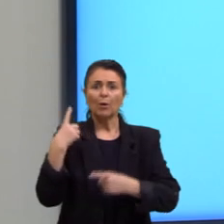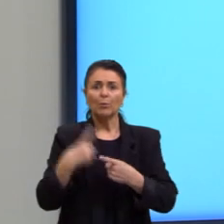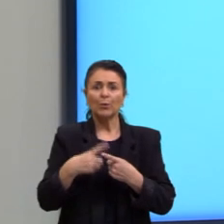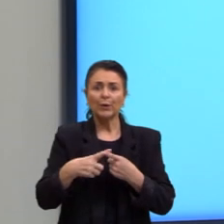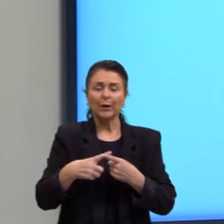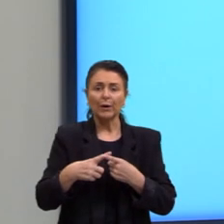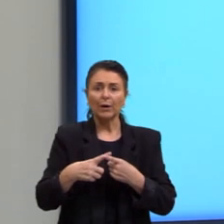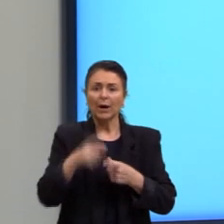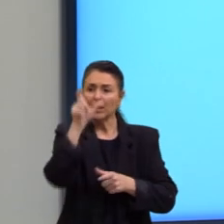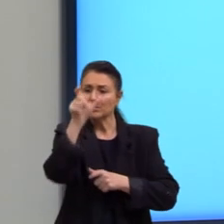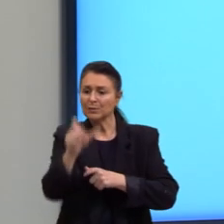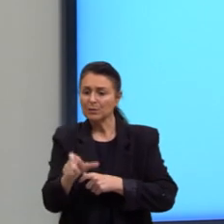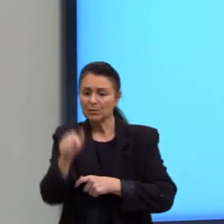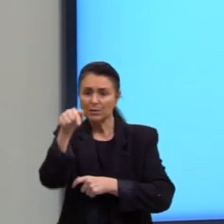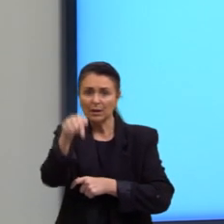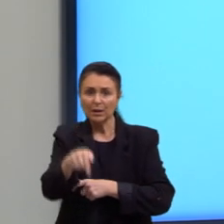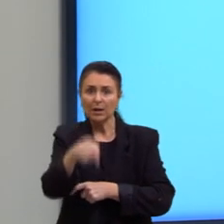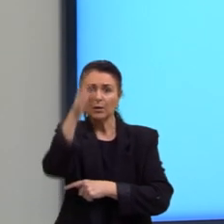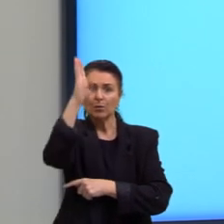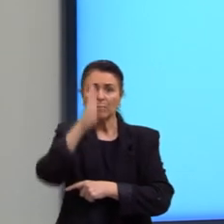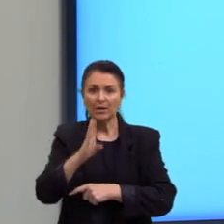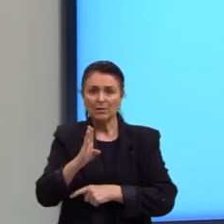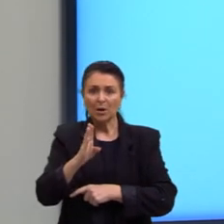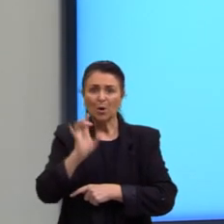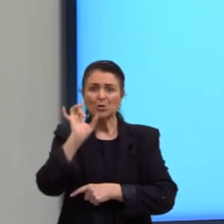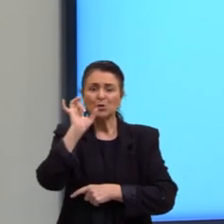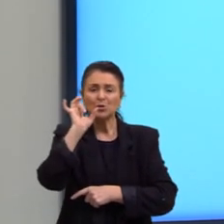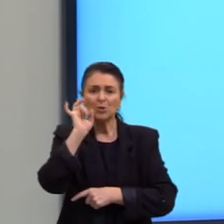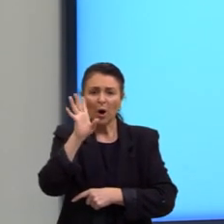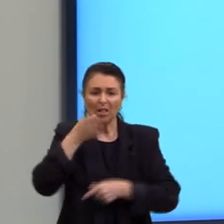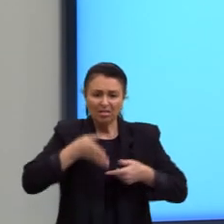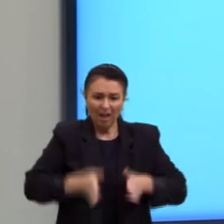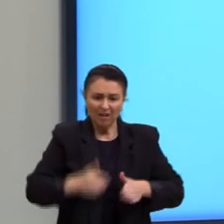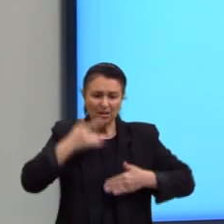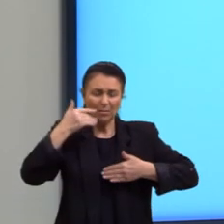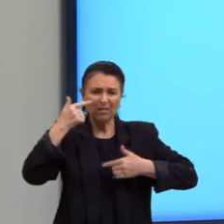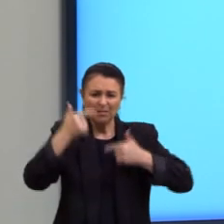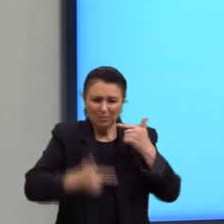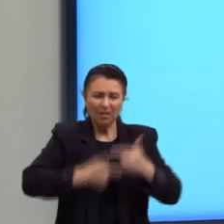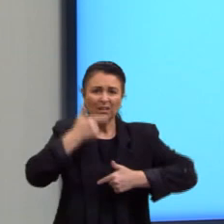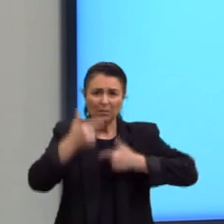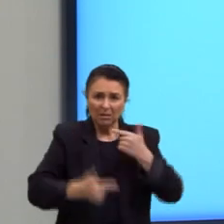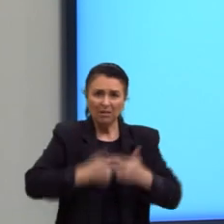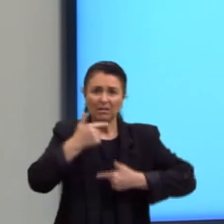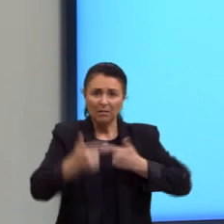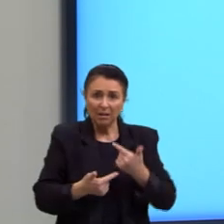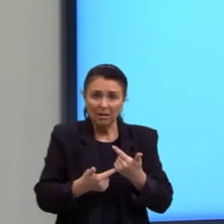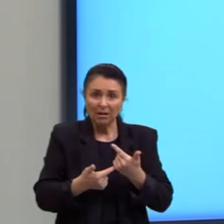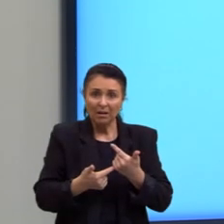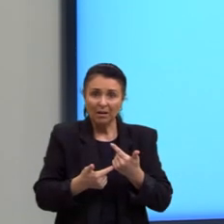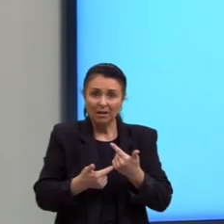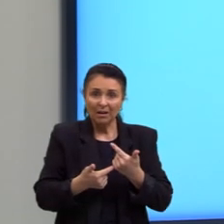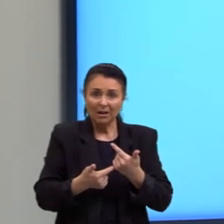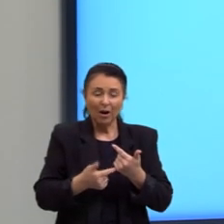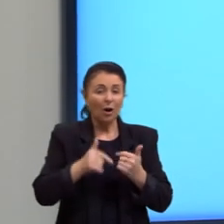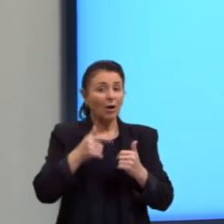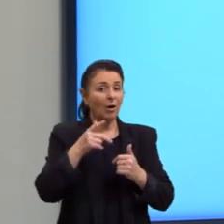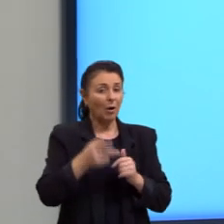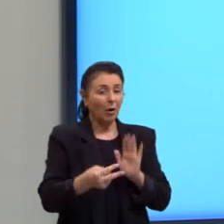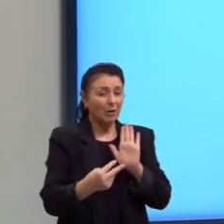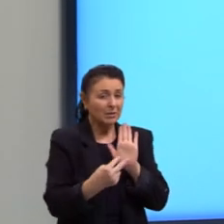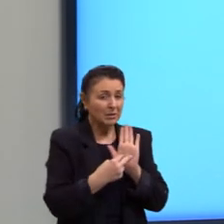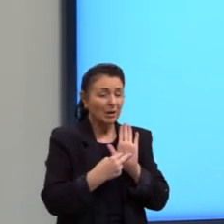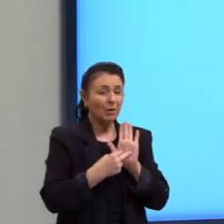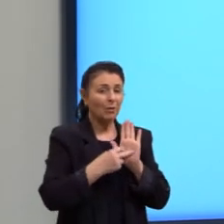de obra. Atenção à mensagem que quer ser passada pela autora. Faz sentido.